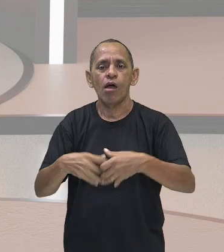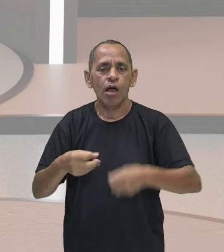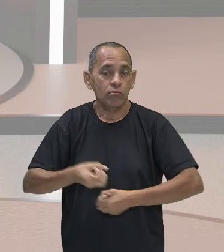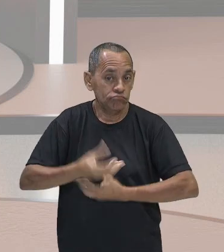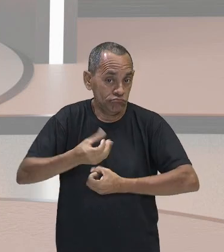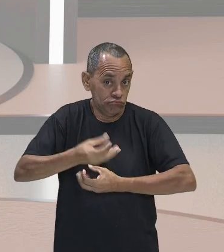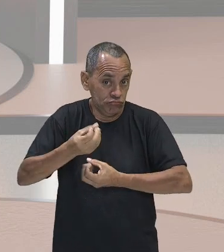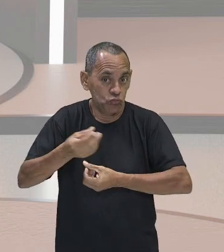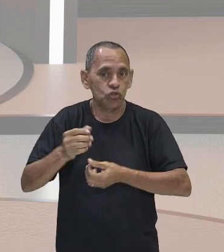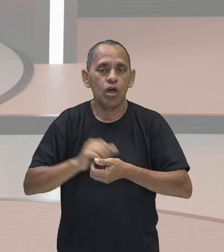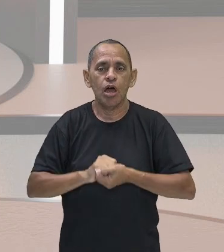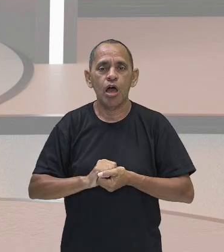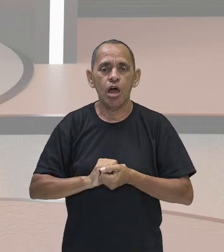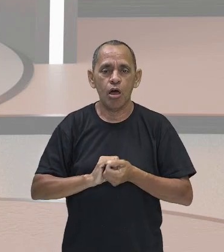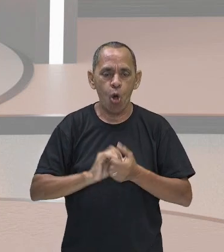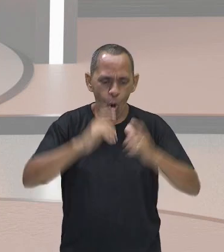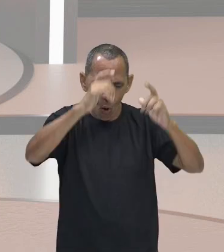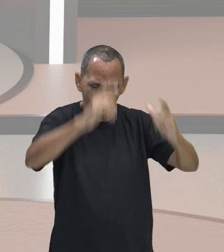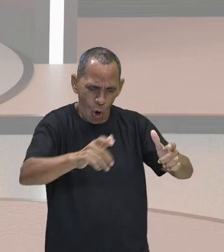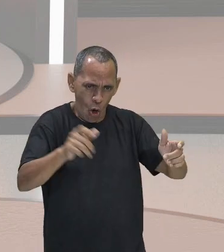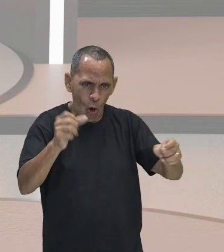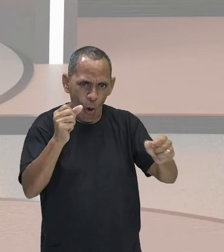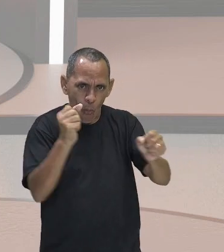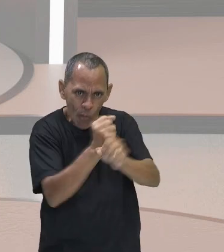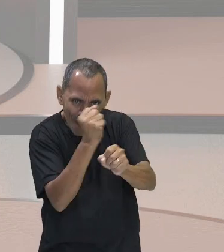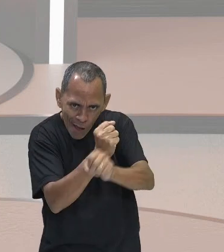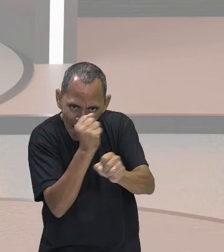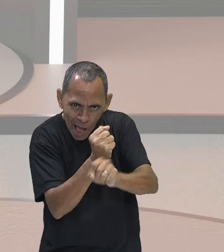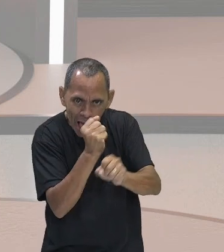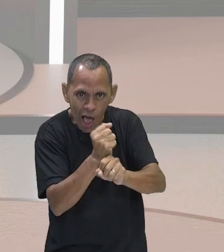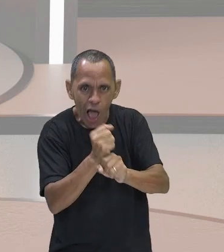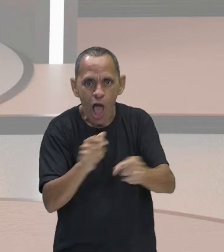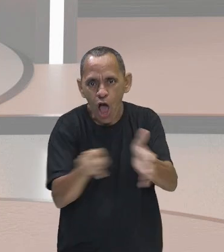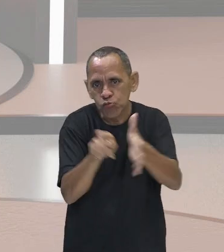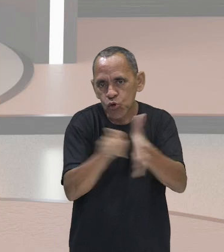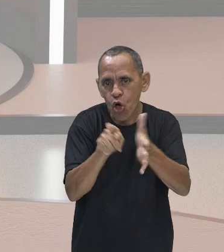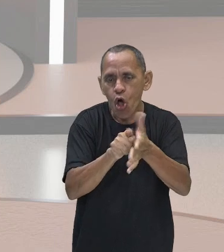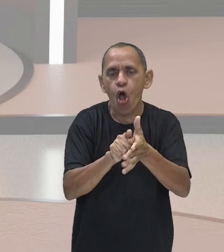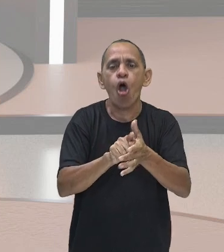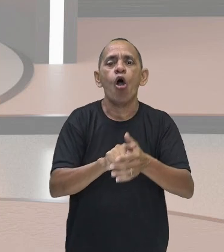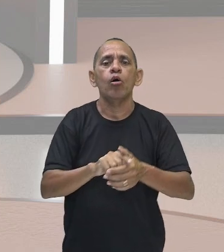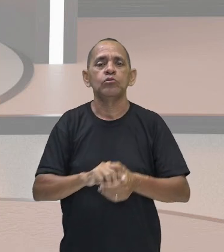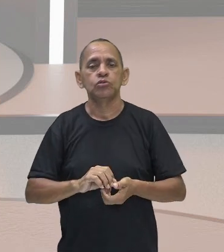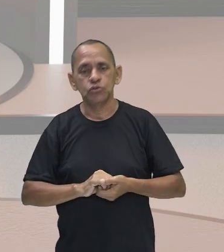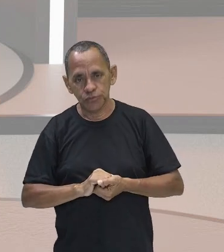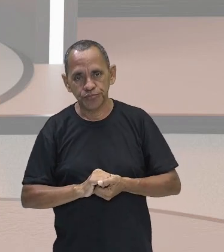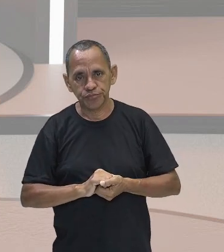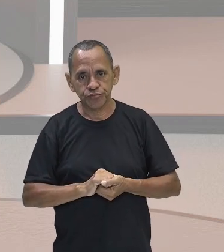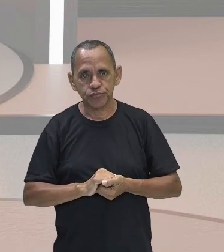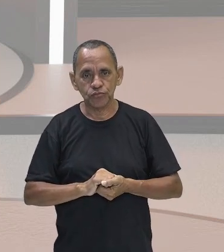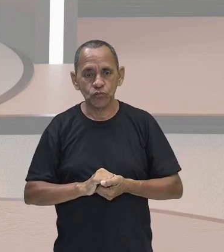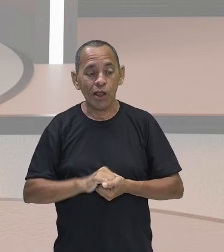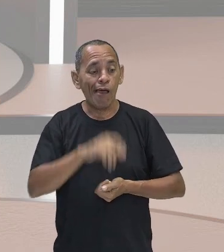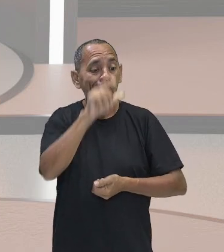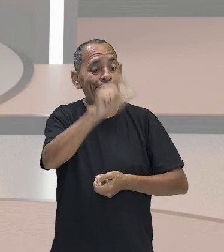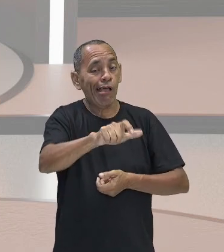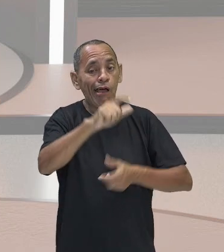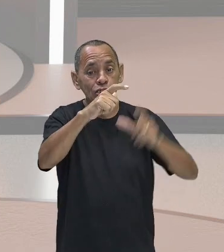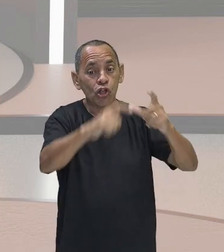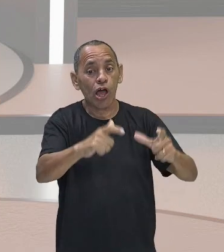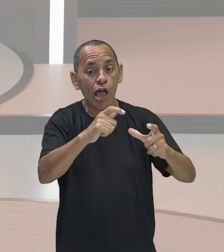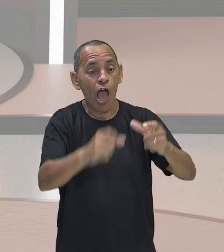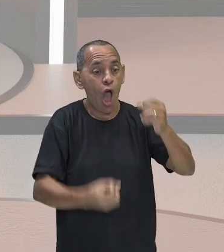grandes indústrias. O advento da revolução industrial, gente, inaugurou uma nova maneira de se produzir que